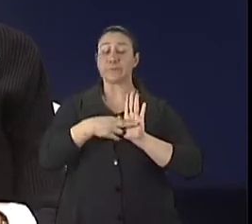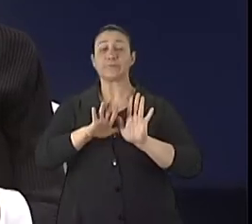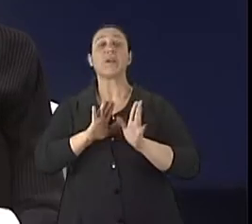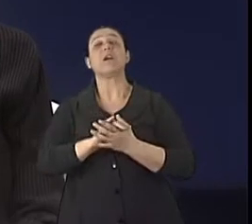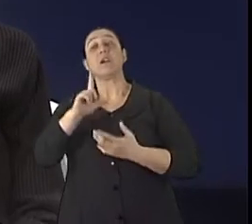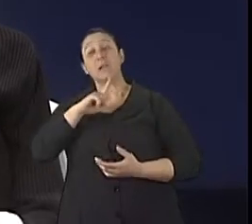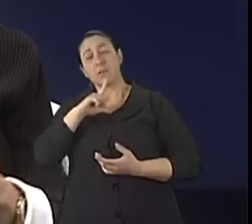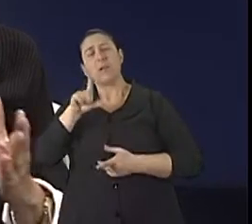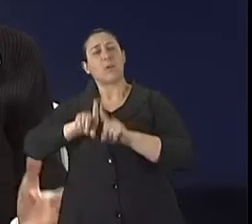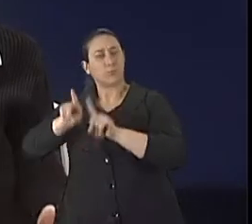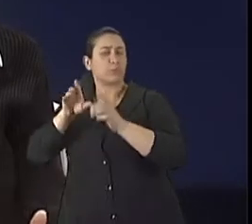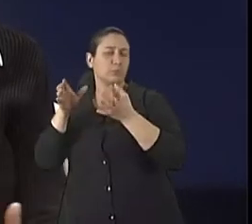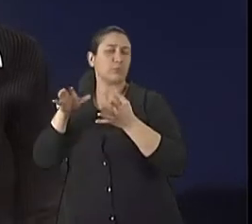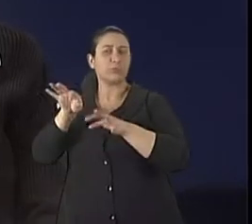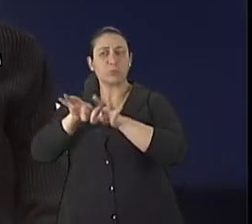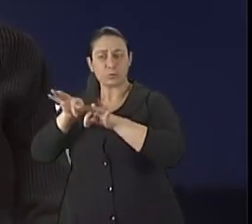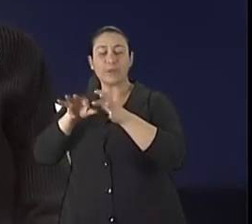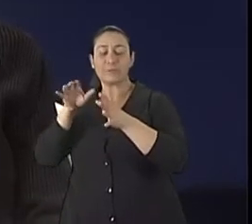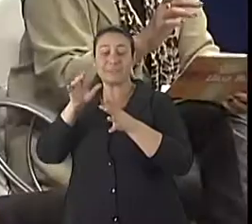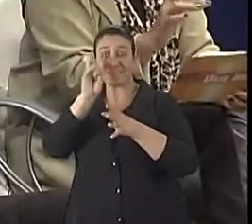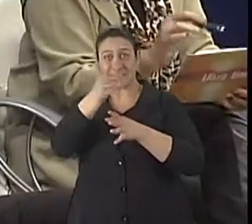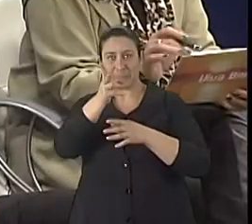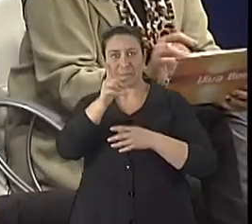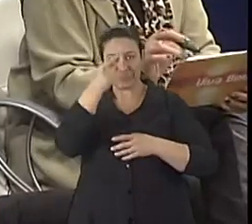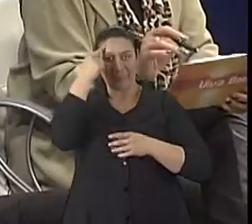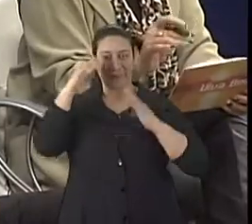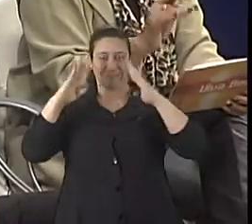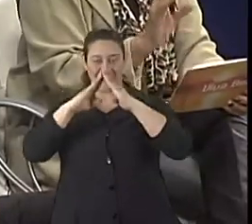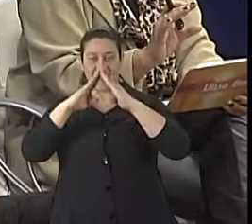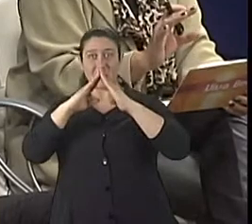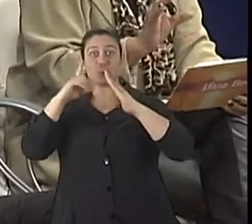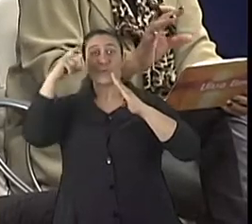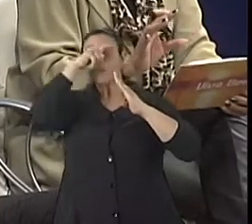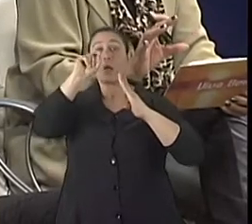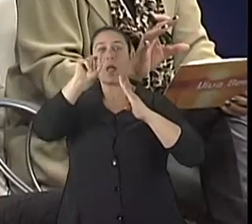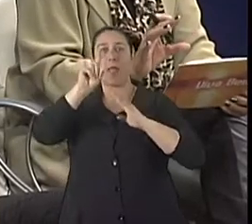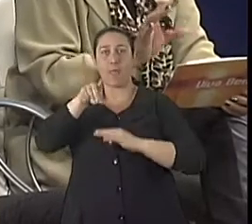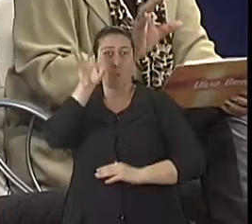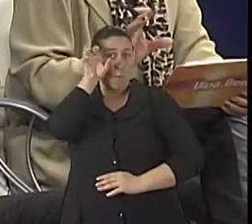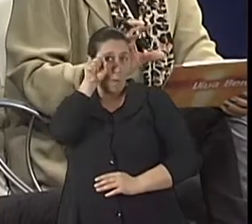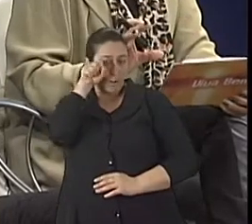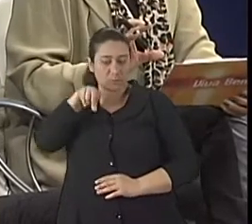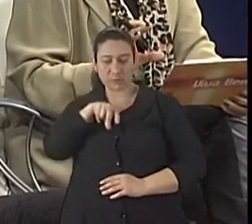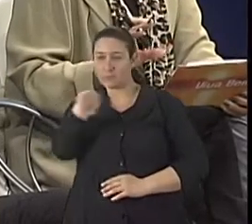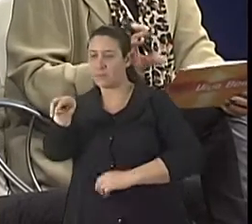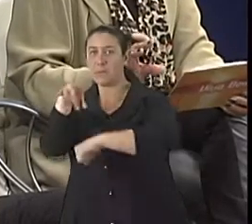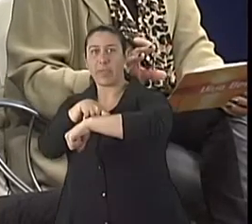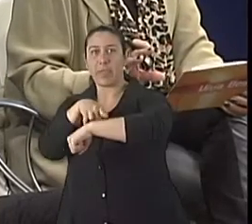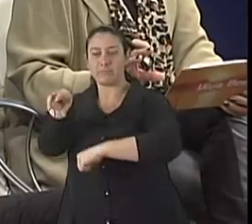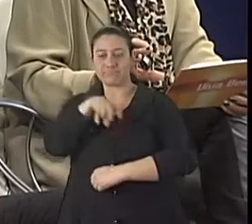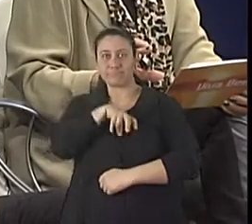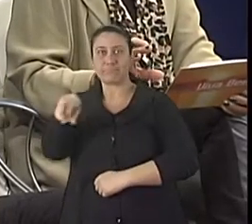causado o trajeto quarto banheiro, né? Ah, quer dizer que essa parte da casa é realmente... A parte mais perigosa. ponto